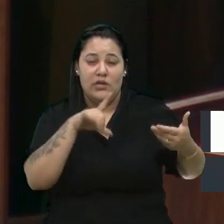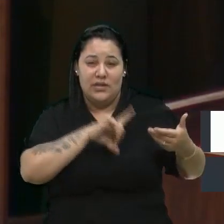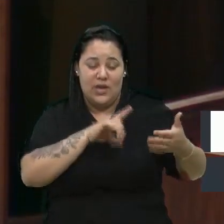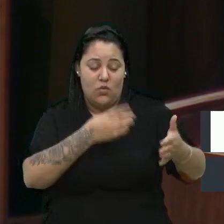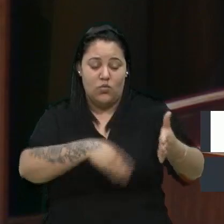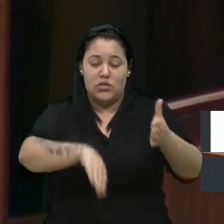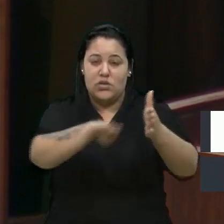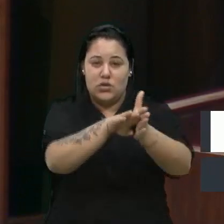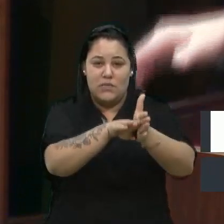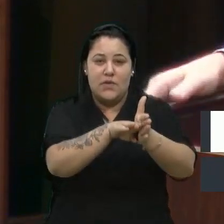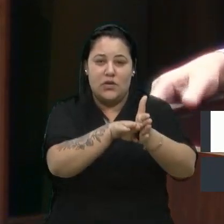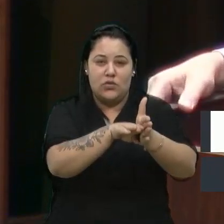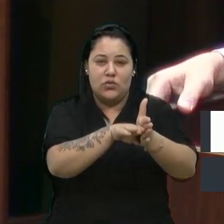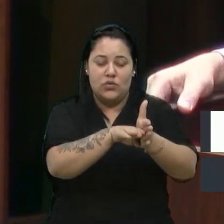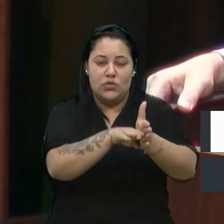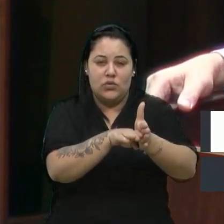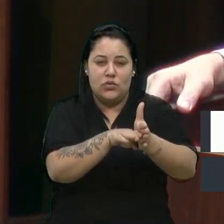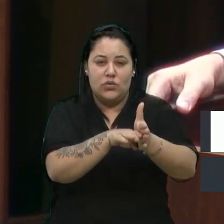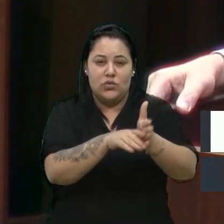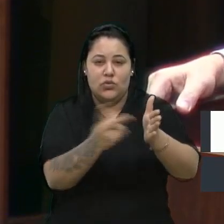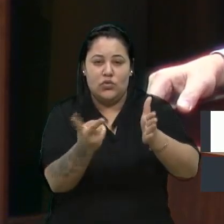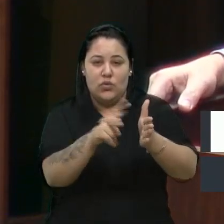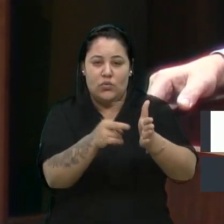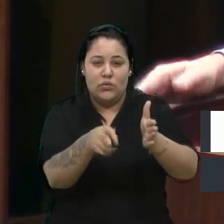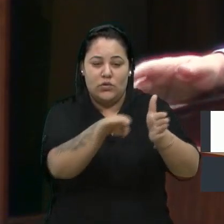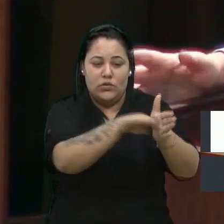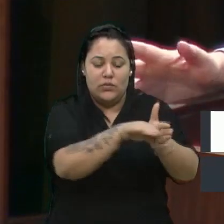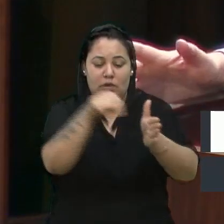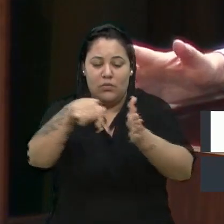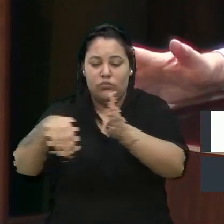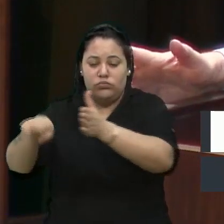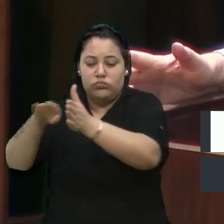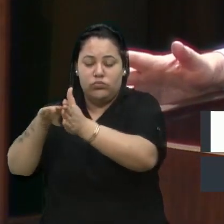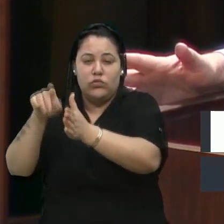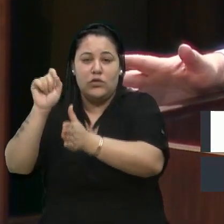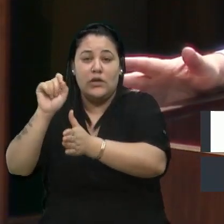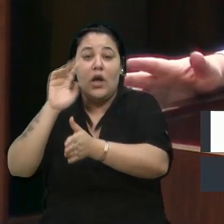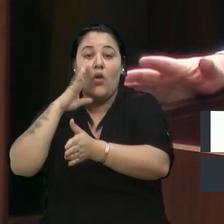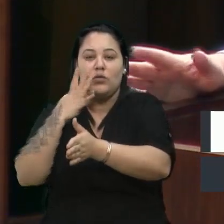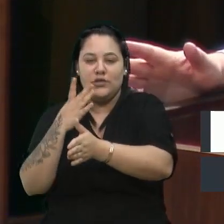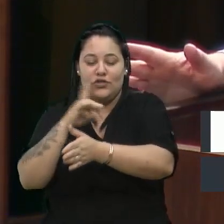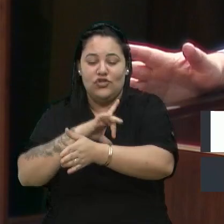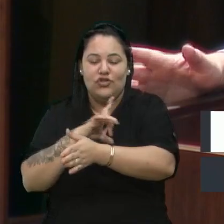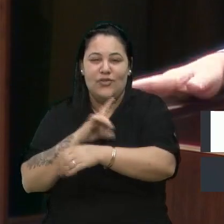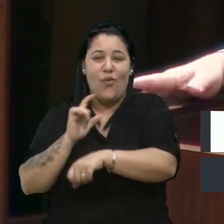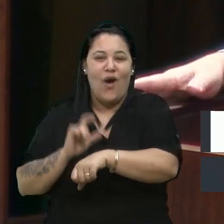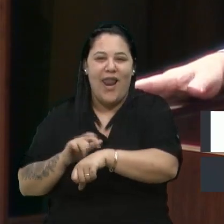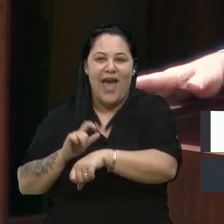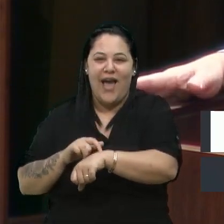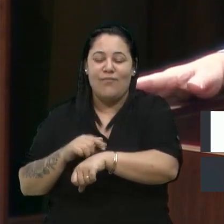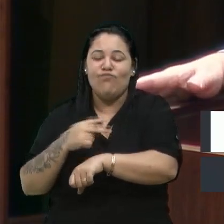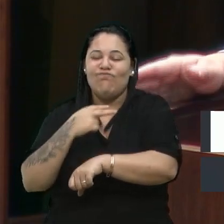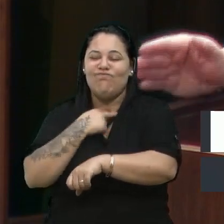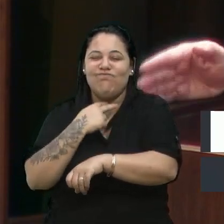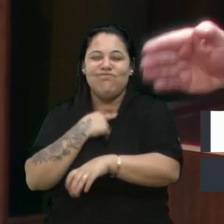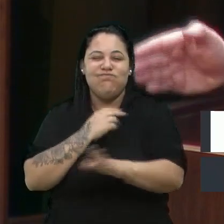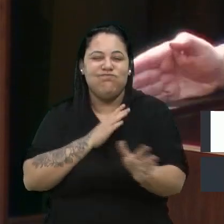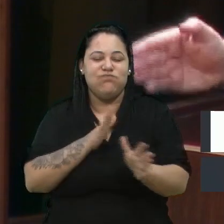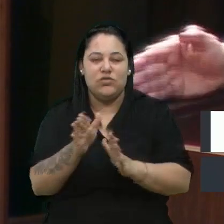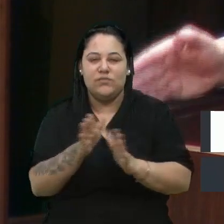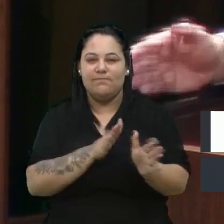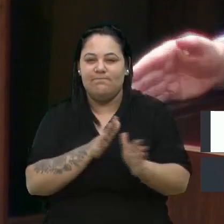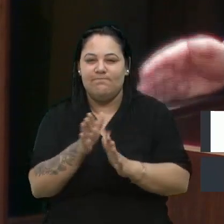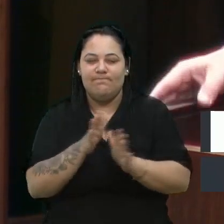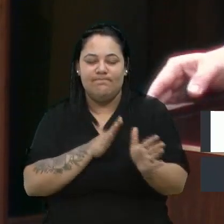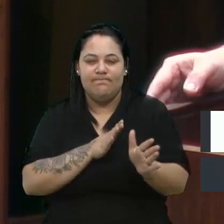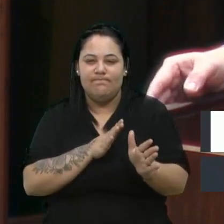dos dois lados da rua. O que acontecia? Chegava um momento do dia que não tinha como trafegar ali naquela rua. E acabava